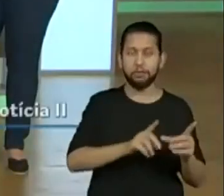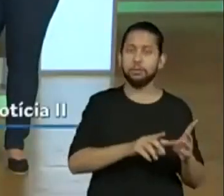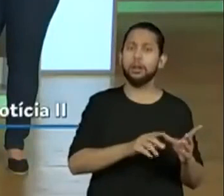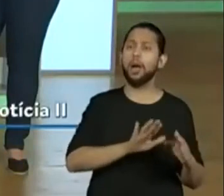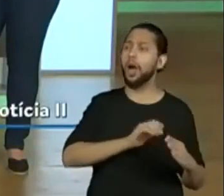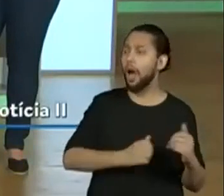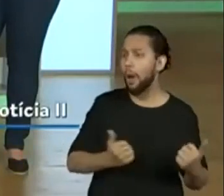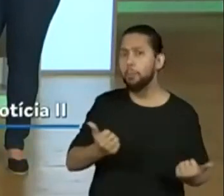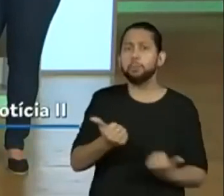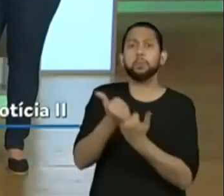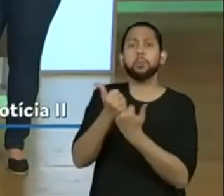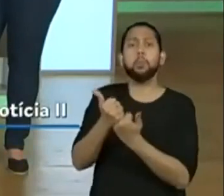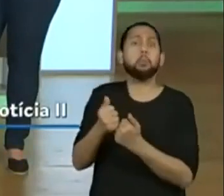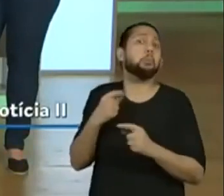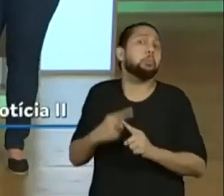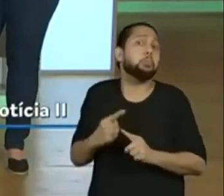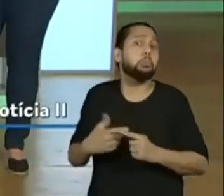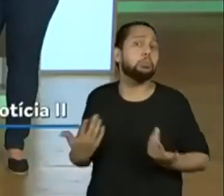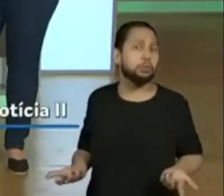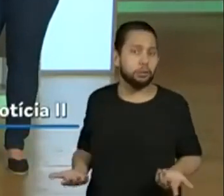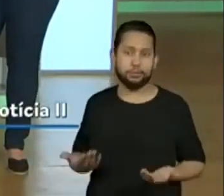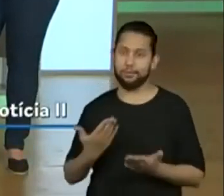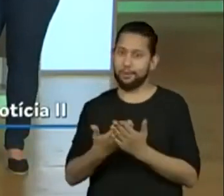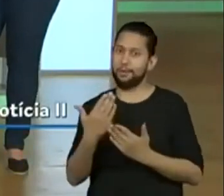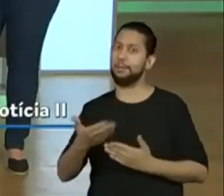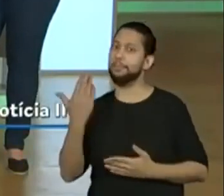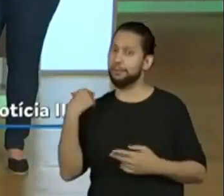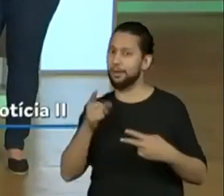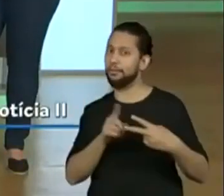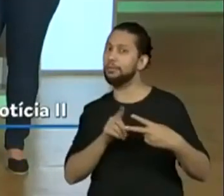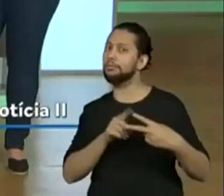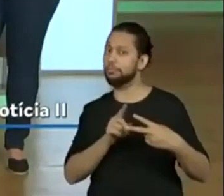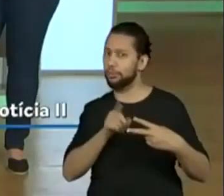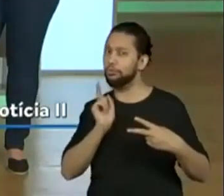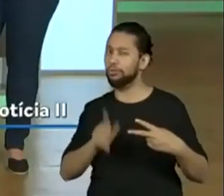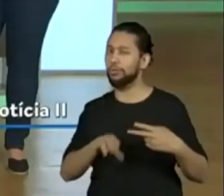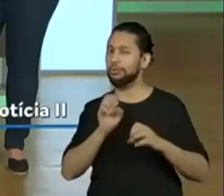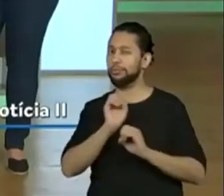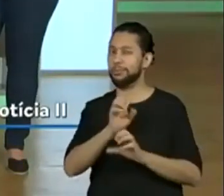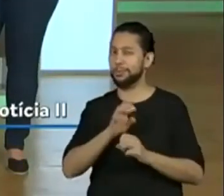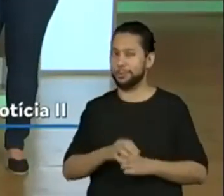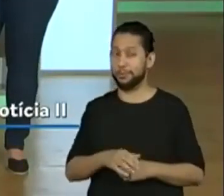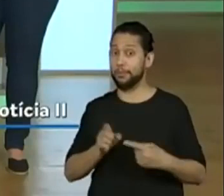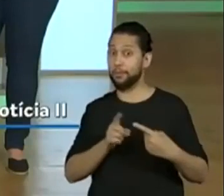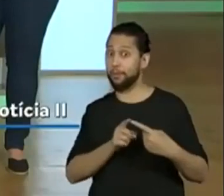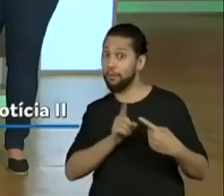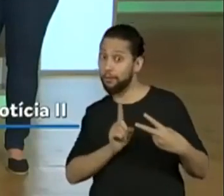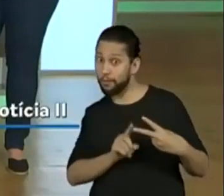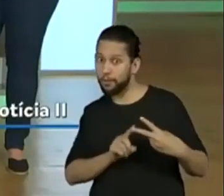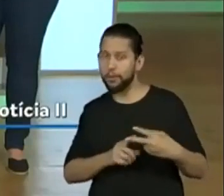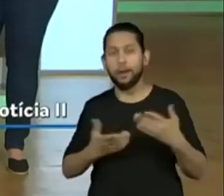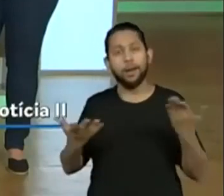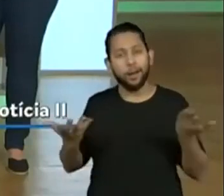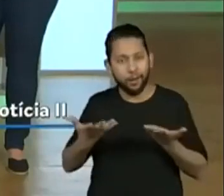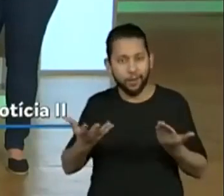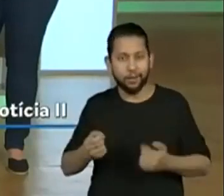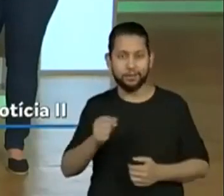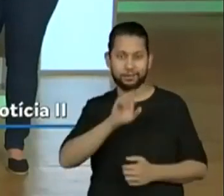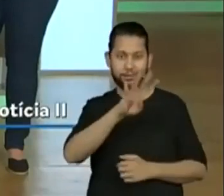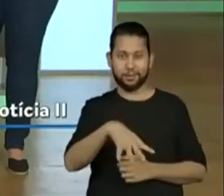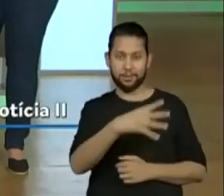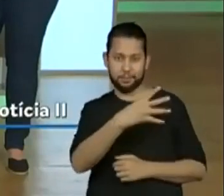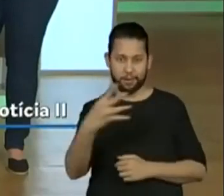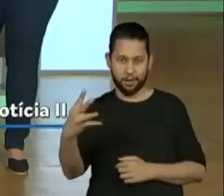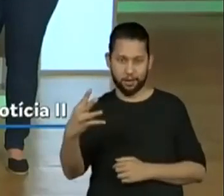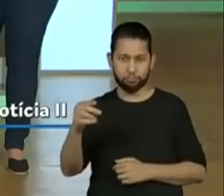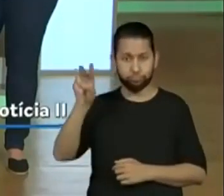bastante essa notícia na aula anterior. Agora, foi o que a gente já falou, vamos colocar numa tabela para a gente ver